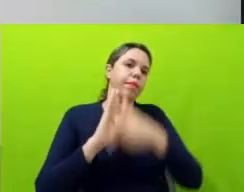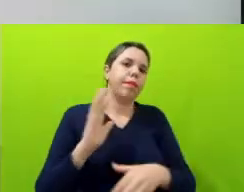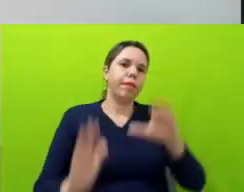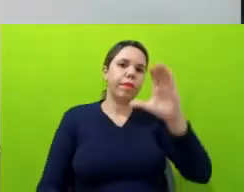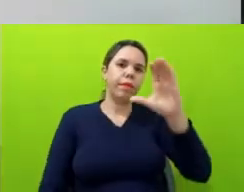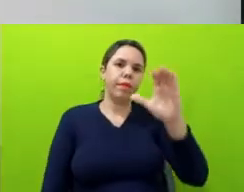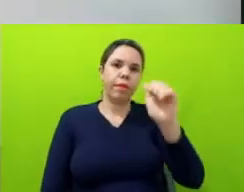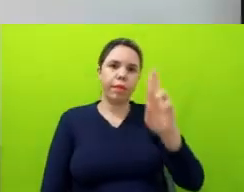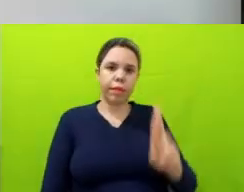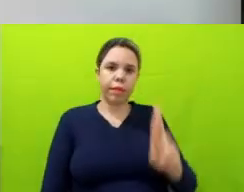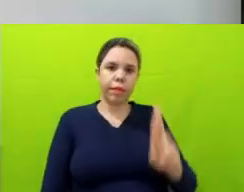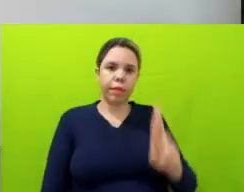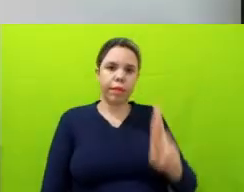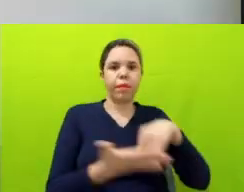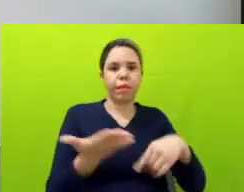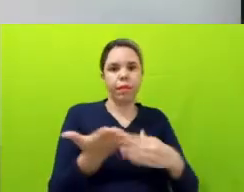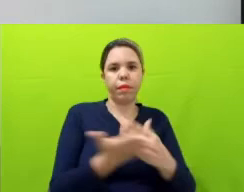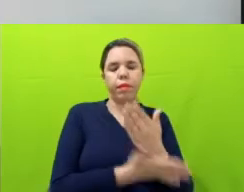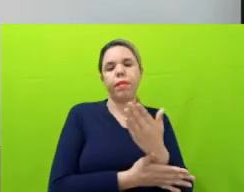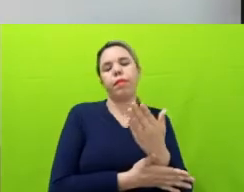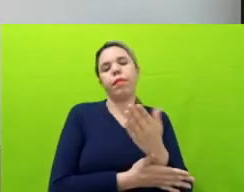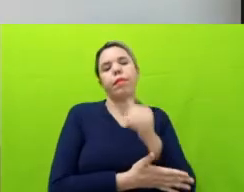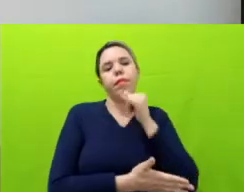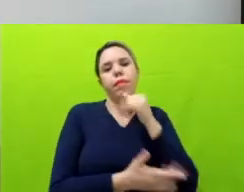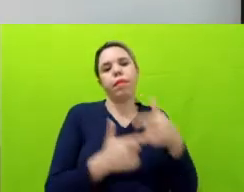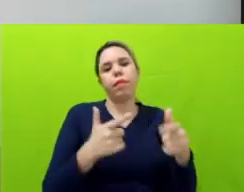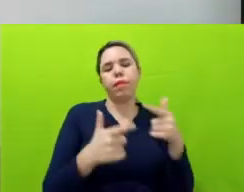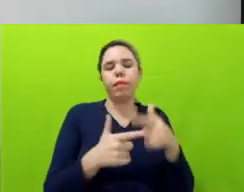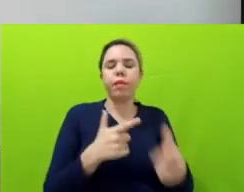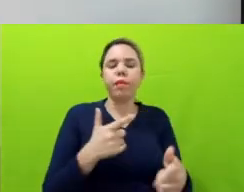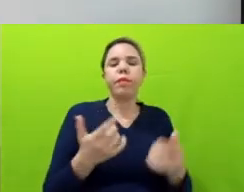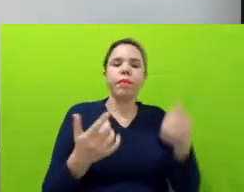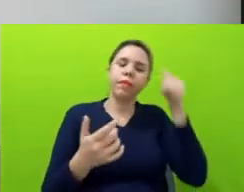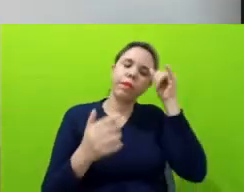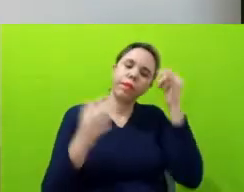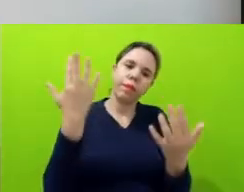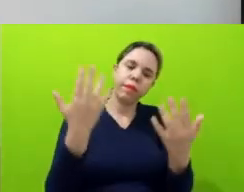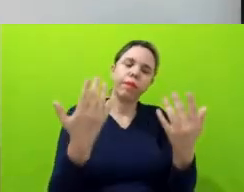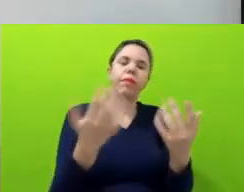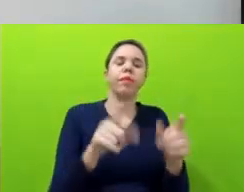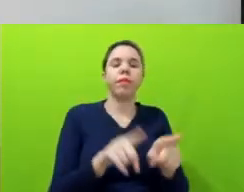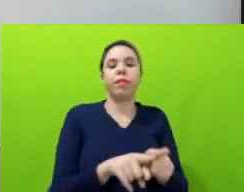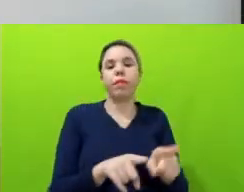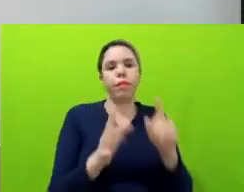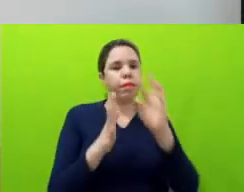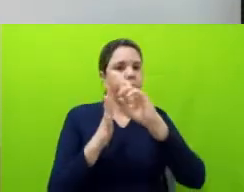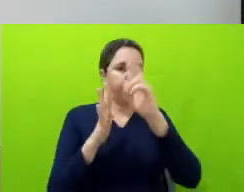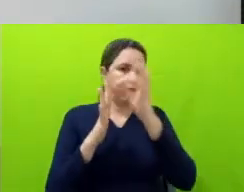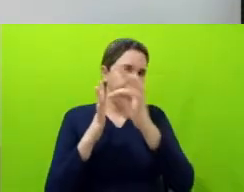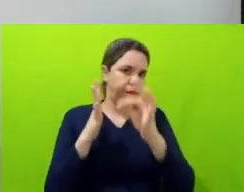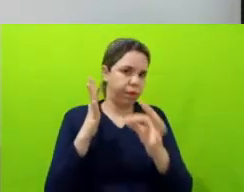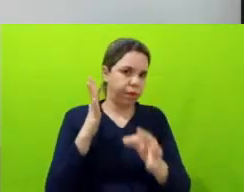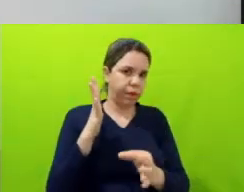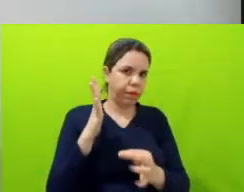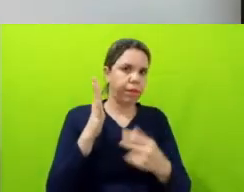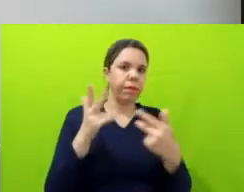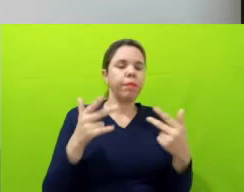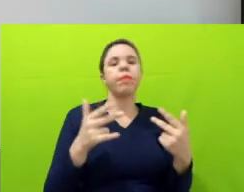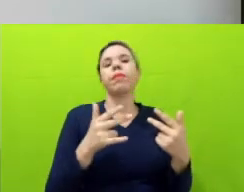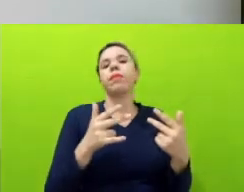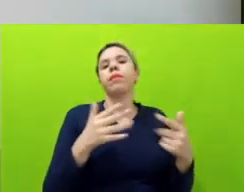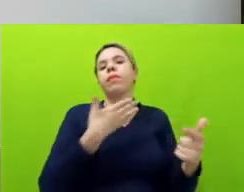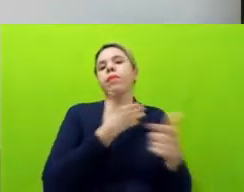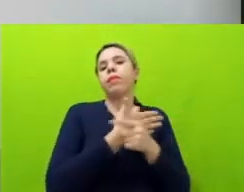das autorizações de desmatamento, dos embargos, né, enfim. Então, tem uma série, tem um papel